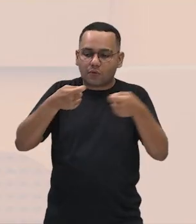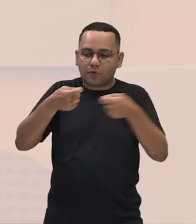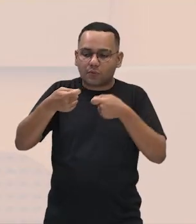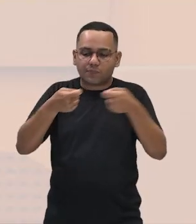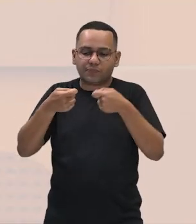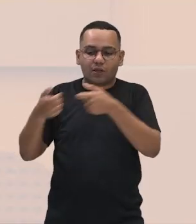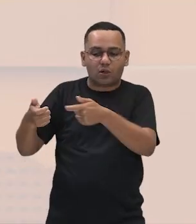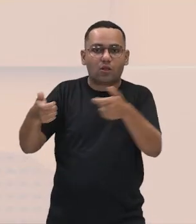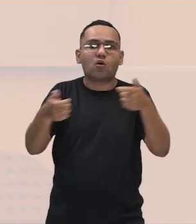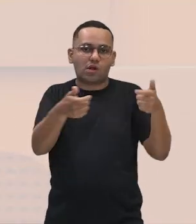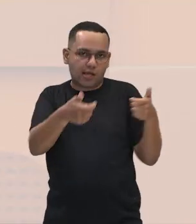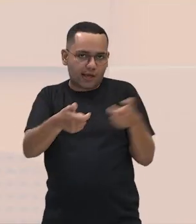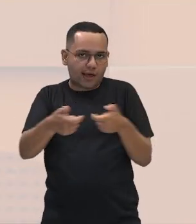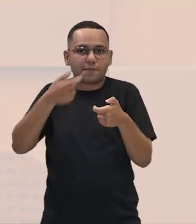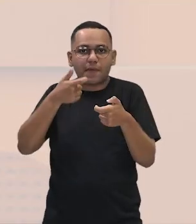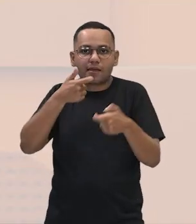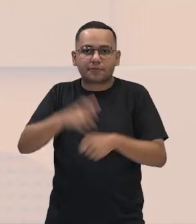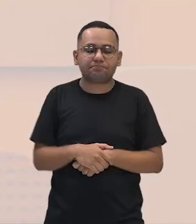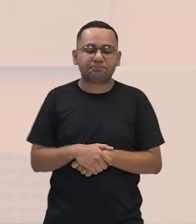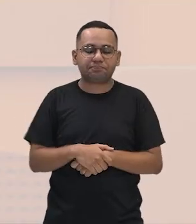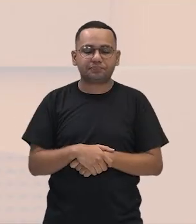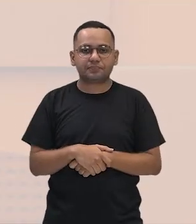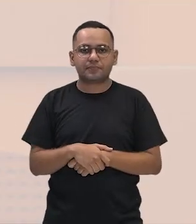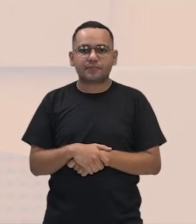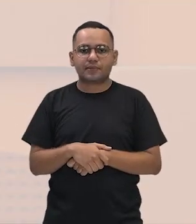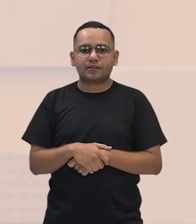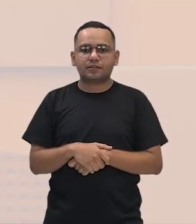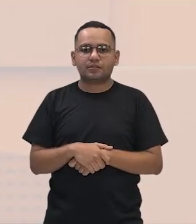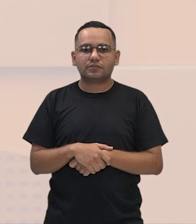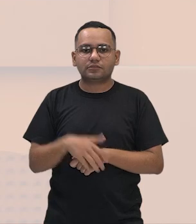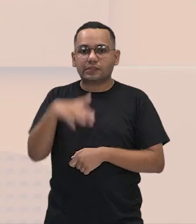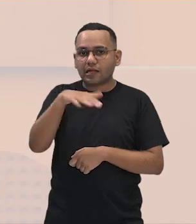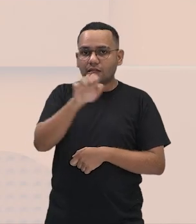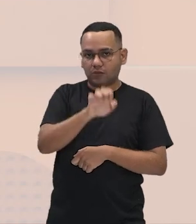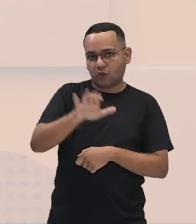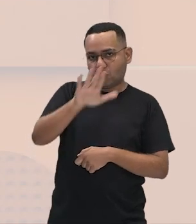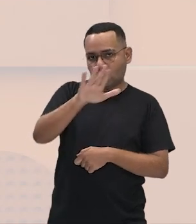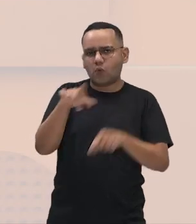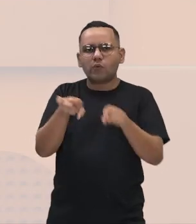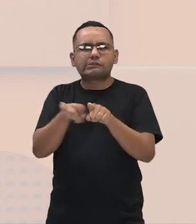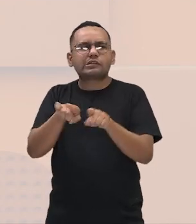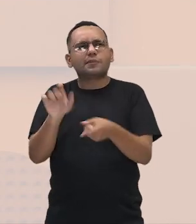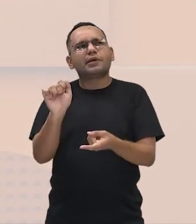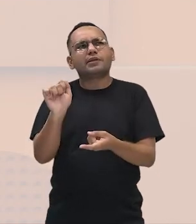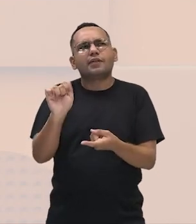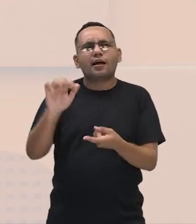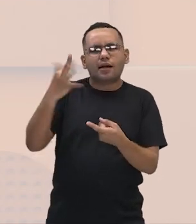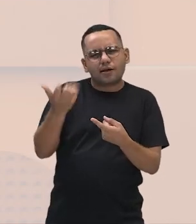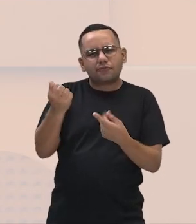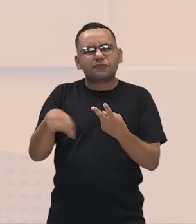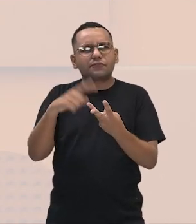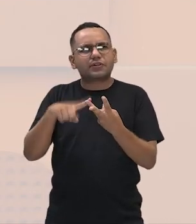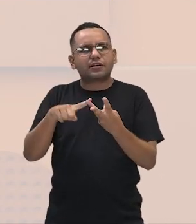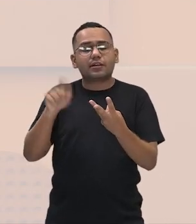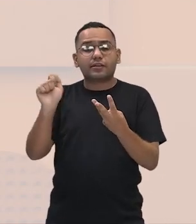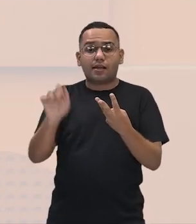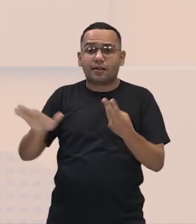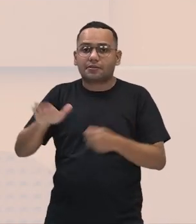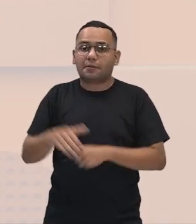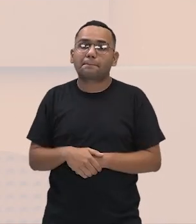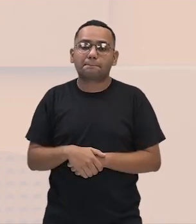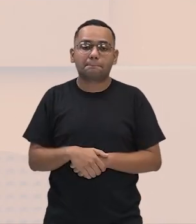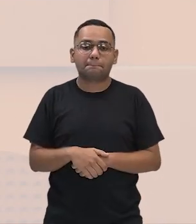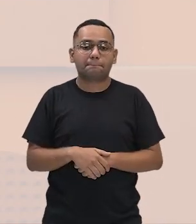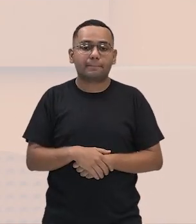tanto da Europa, ela vai se expandir pela Europa, mas também pela África e pela Ásia. Então,